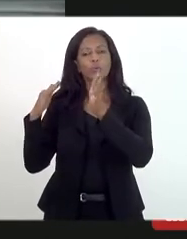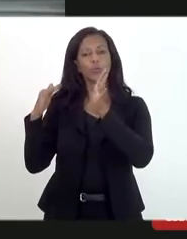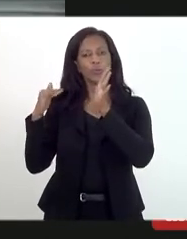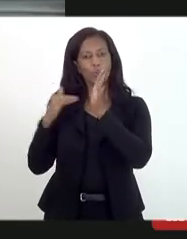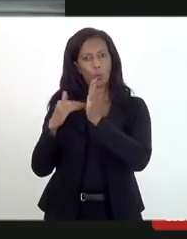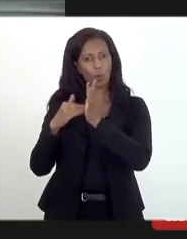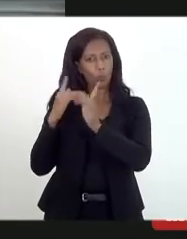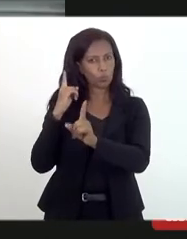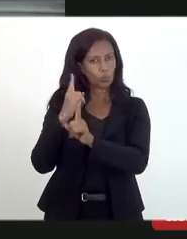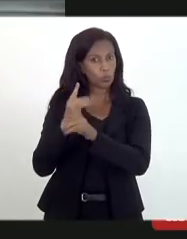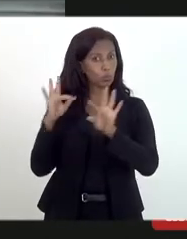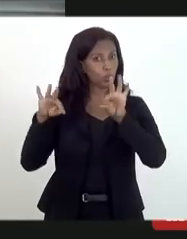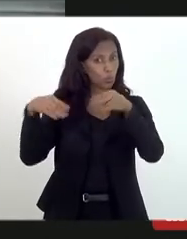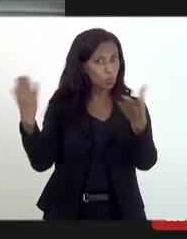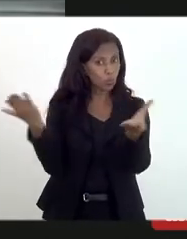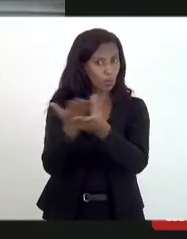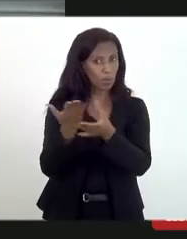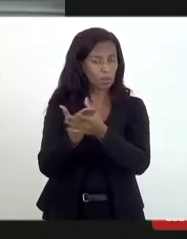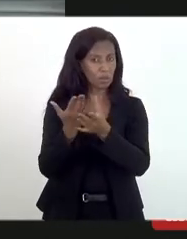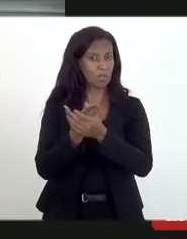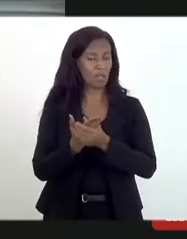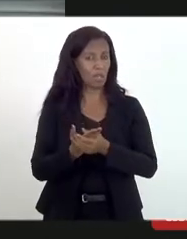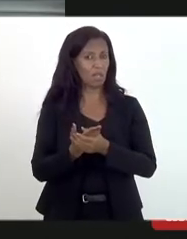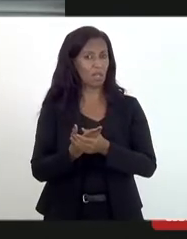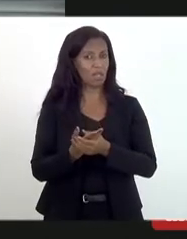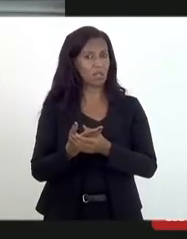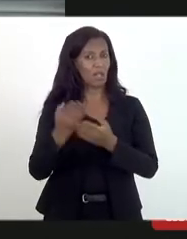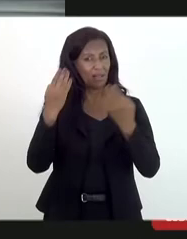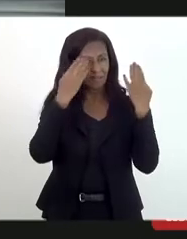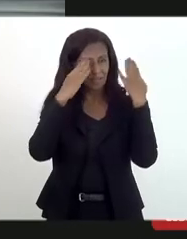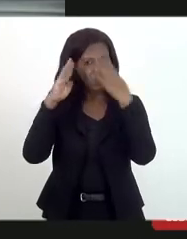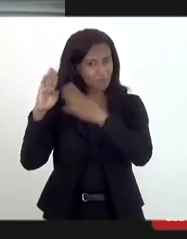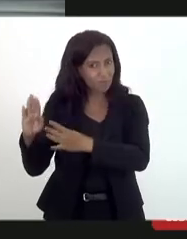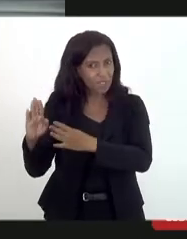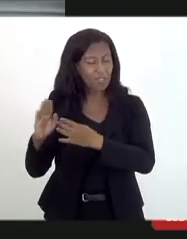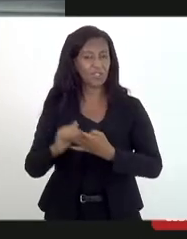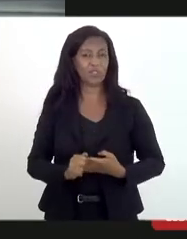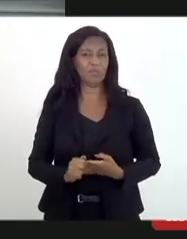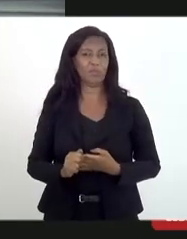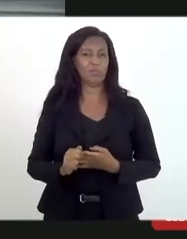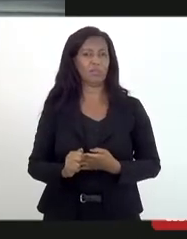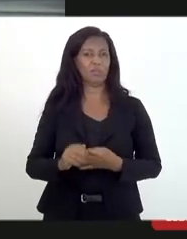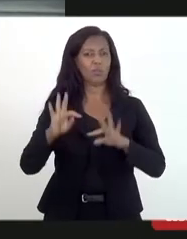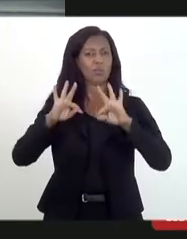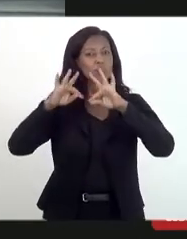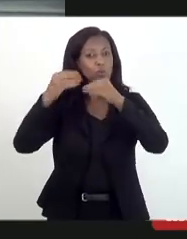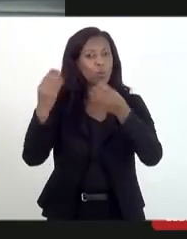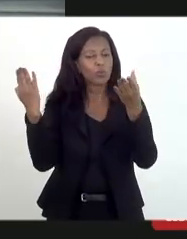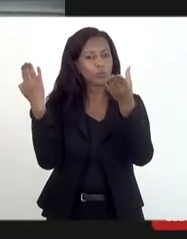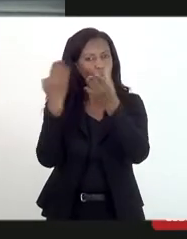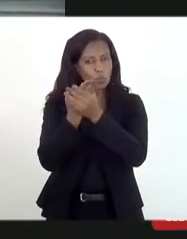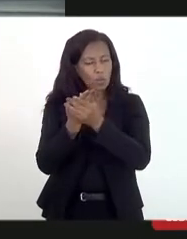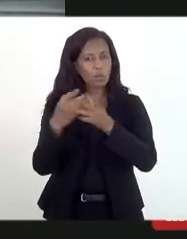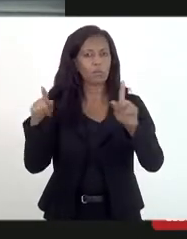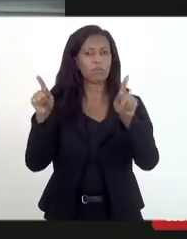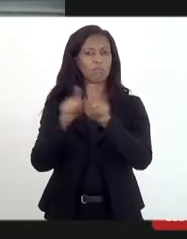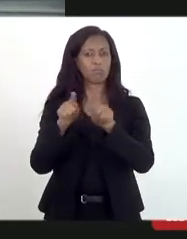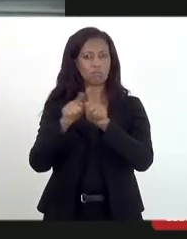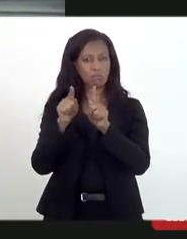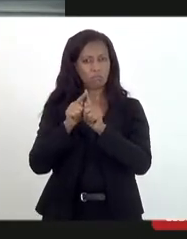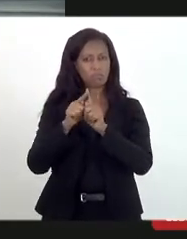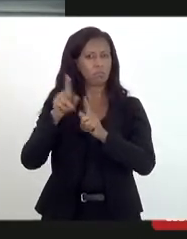processos de reparação a essas vítimas de violência e racismo religioso, todos os processos também de